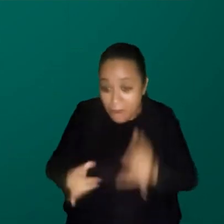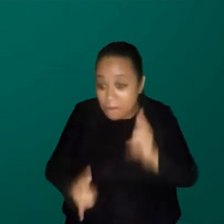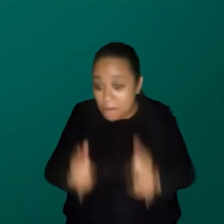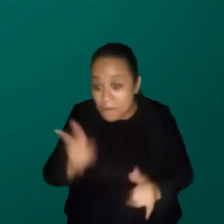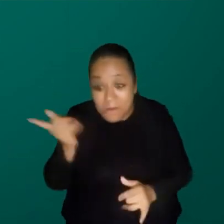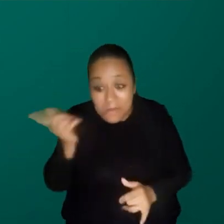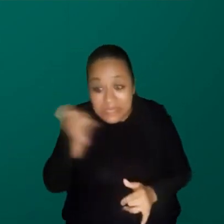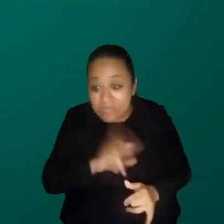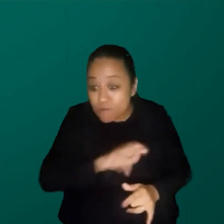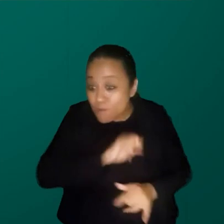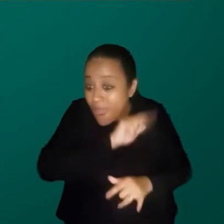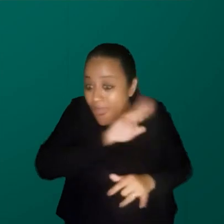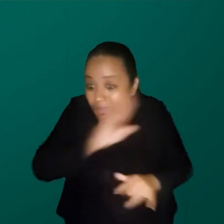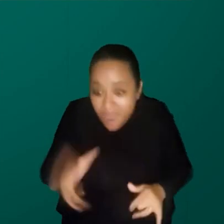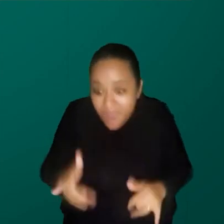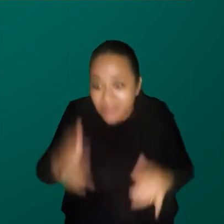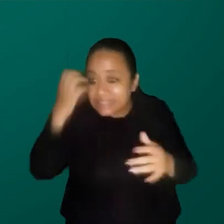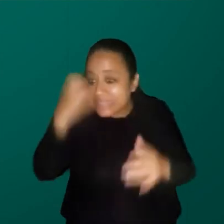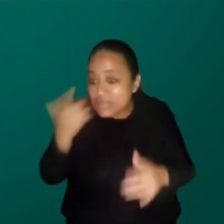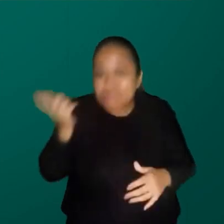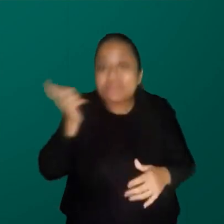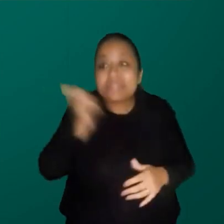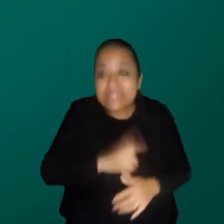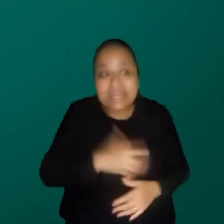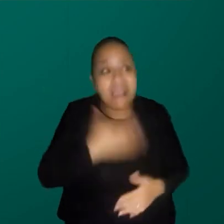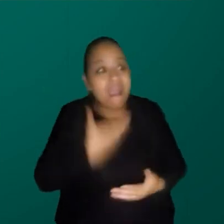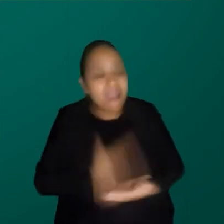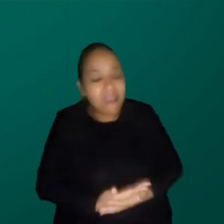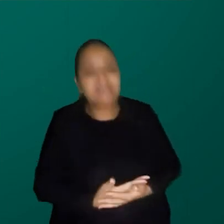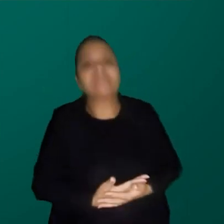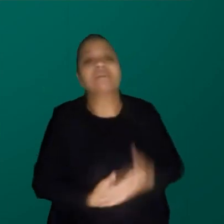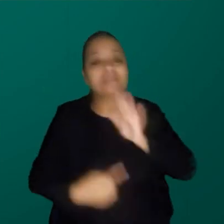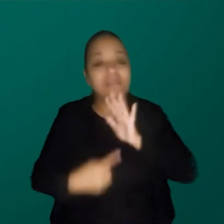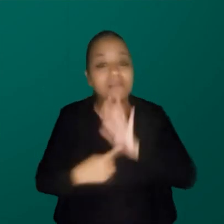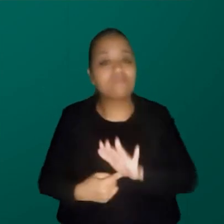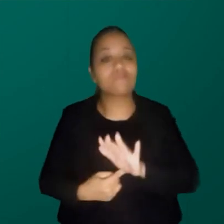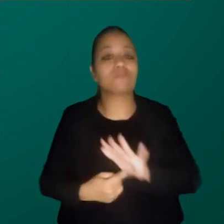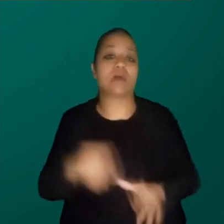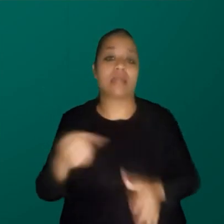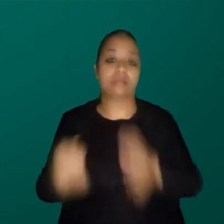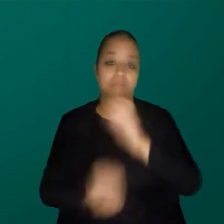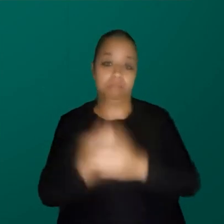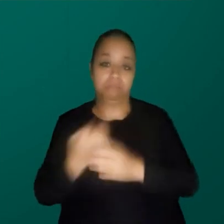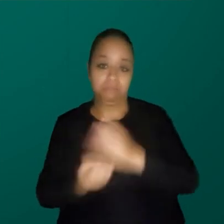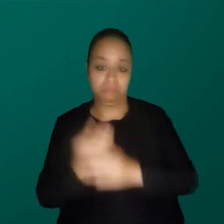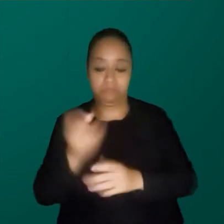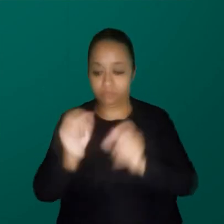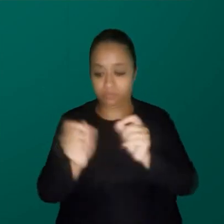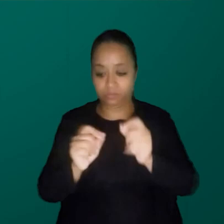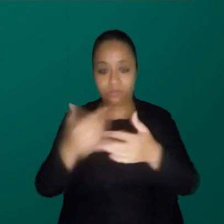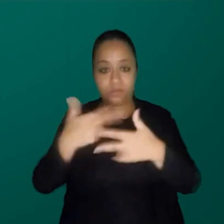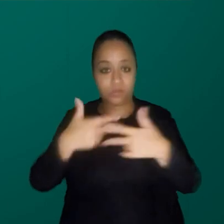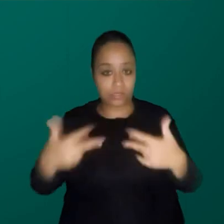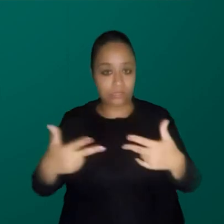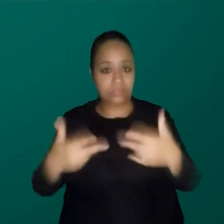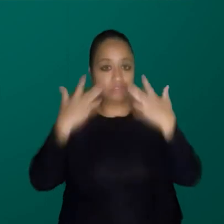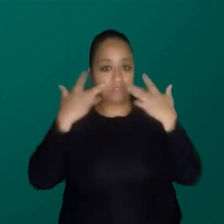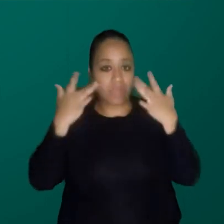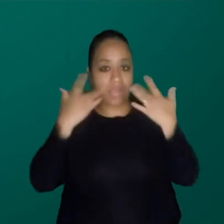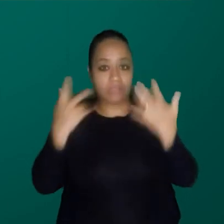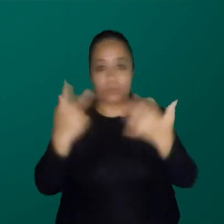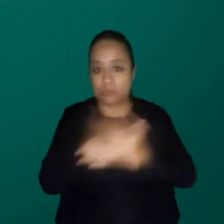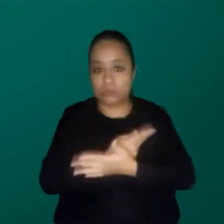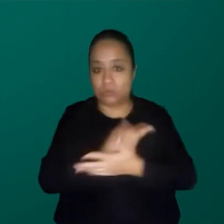consigo montar um robô? É sério que eu consigo? A gente fez uma cena, elas recriaram uma cena de racismo que aconteceu na escola